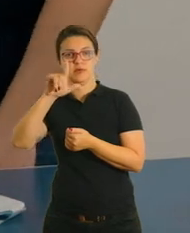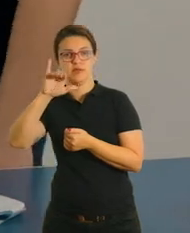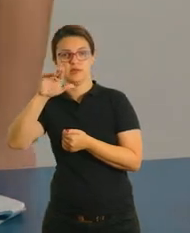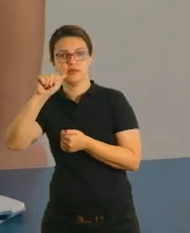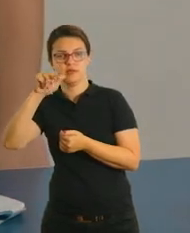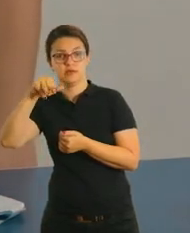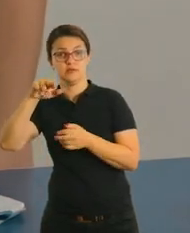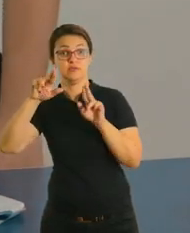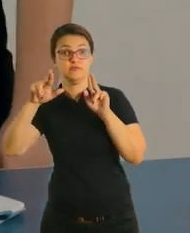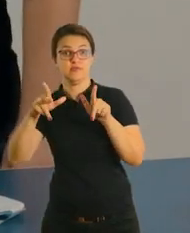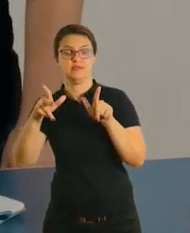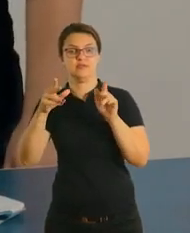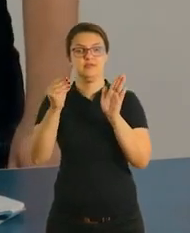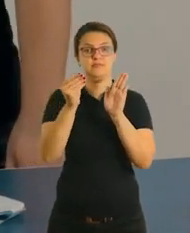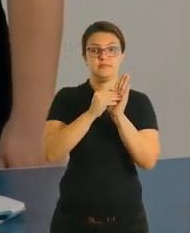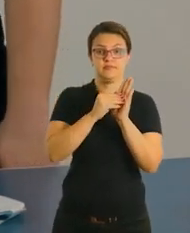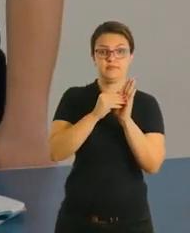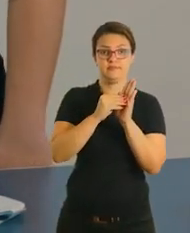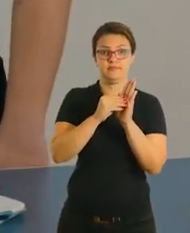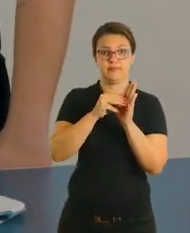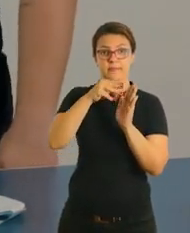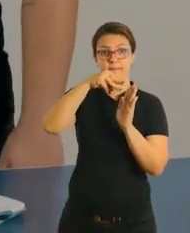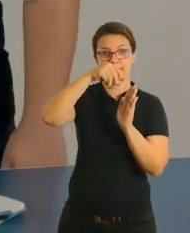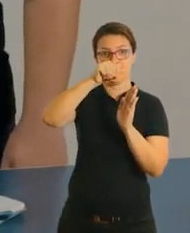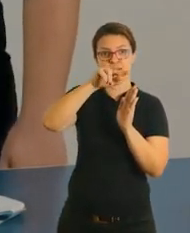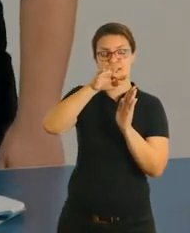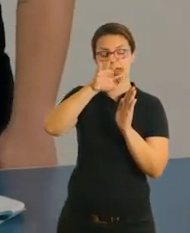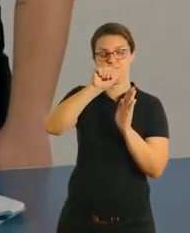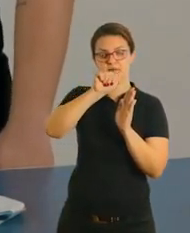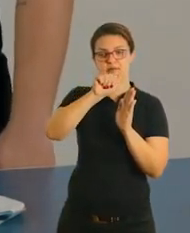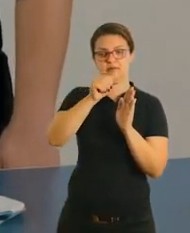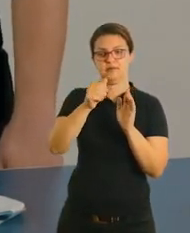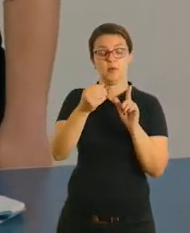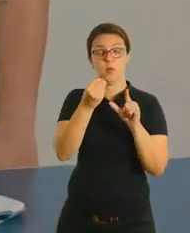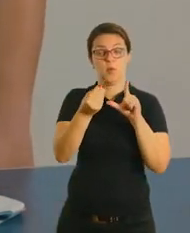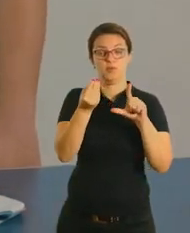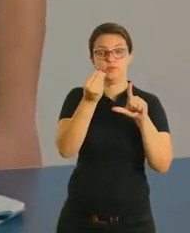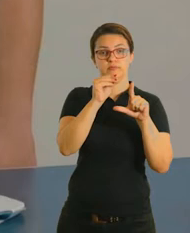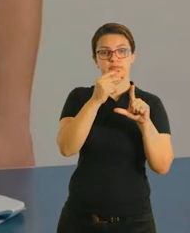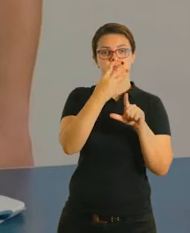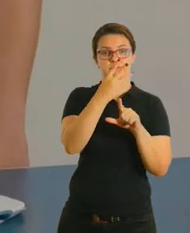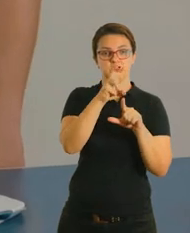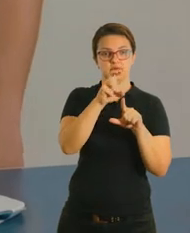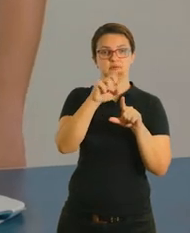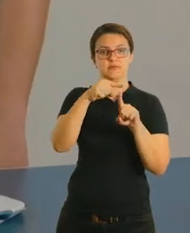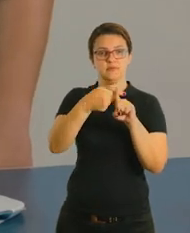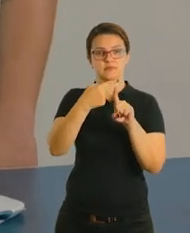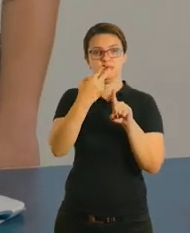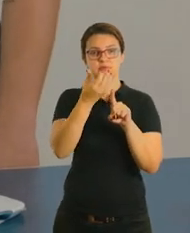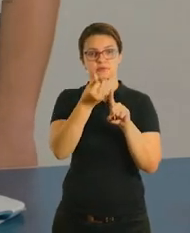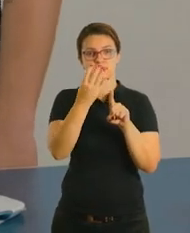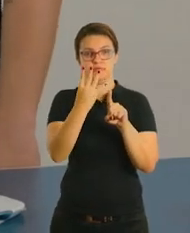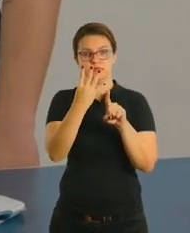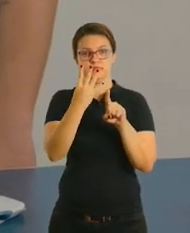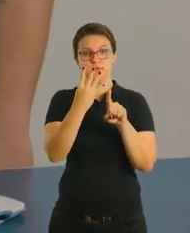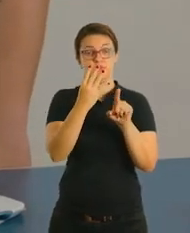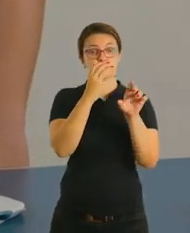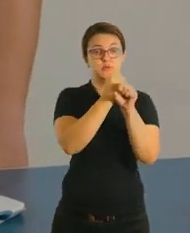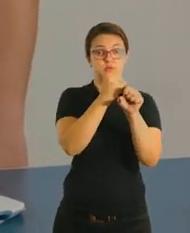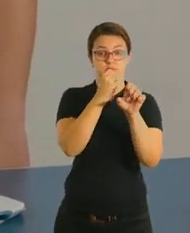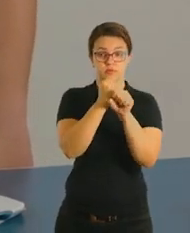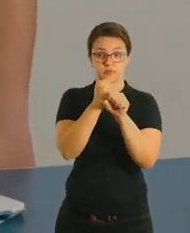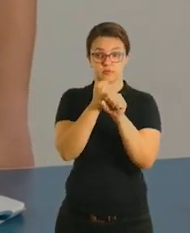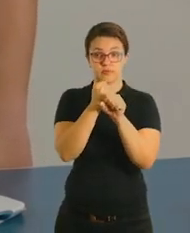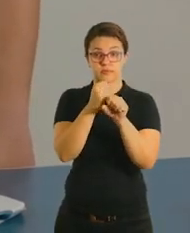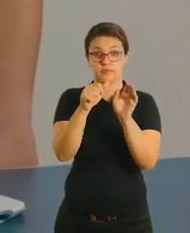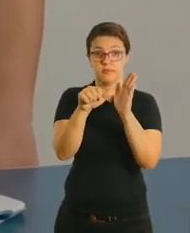A Marta, ela decompôs o número na hora de resolver. Por exemplo, 35 mais 64, primeiro ela